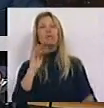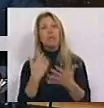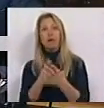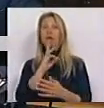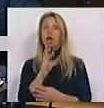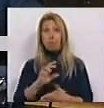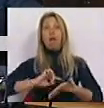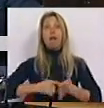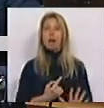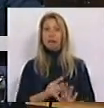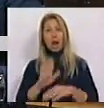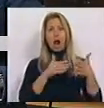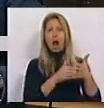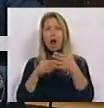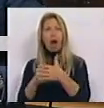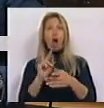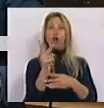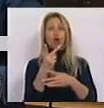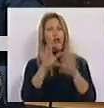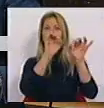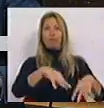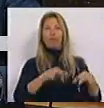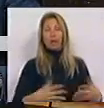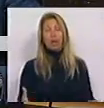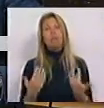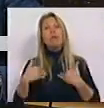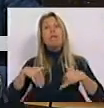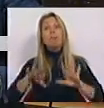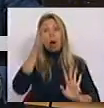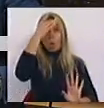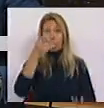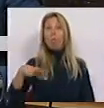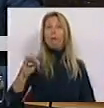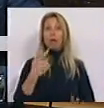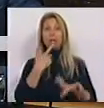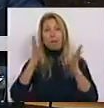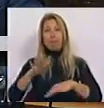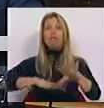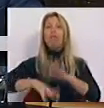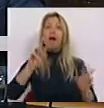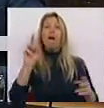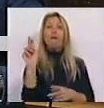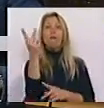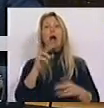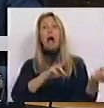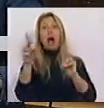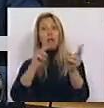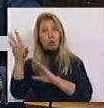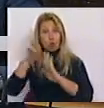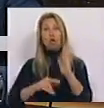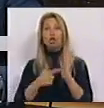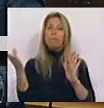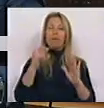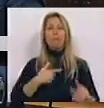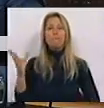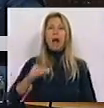destes dois entravos. Contudo, no entender do PS, importa proceder a duas alterações ao regime, de forma a torná-lo mais